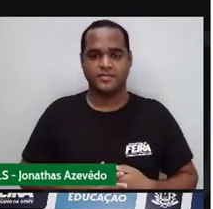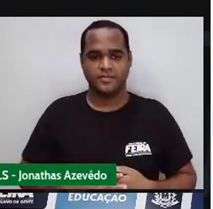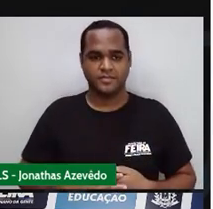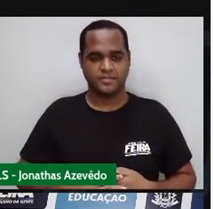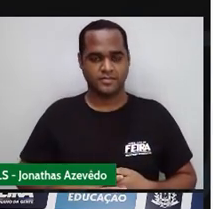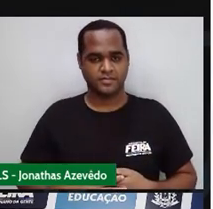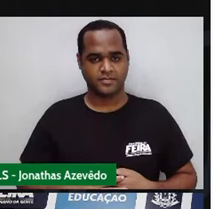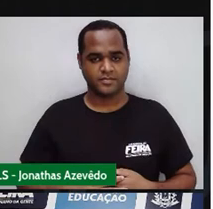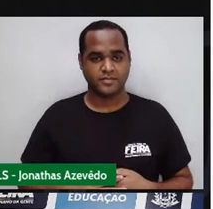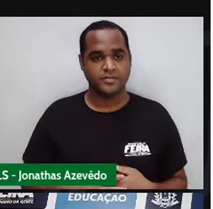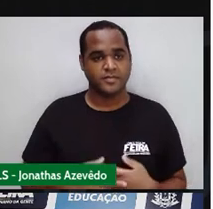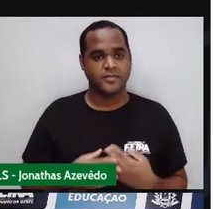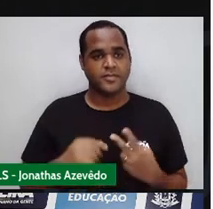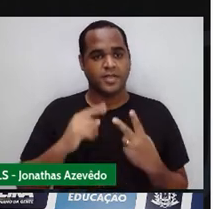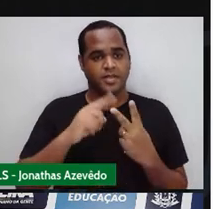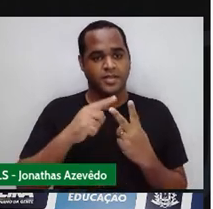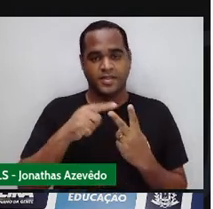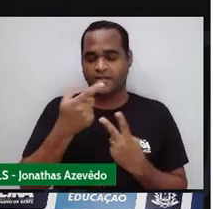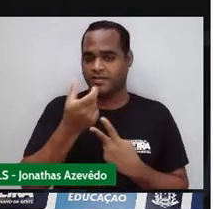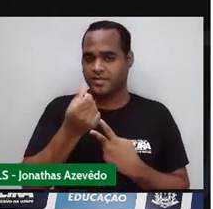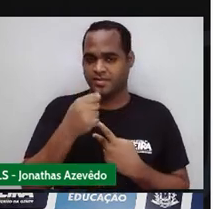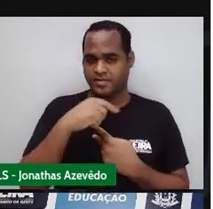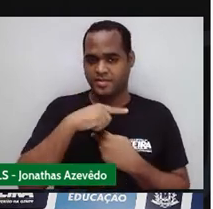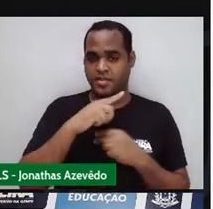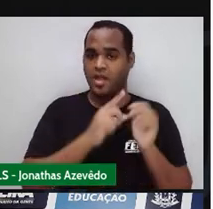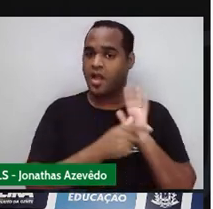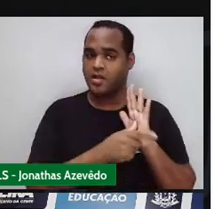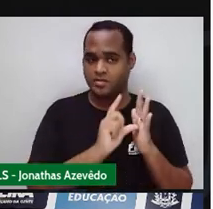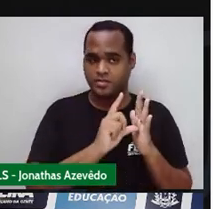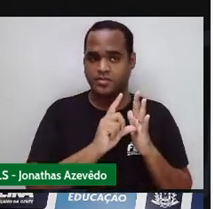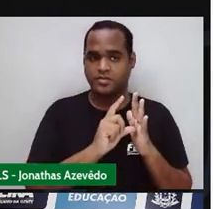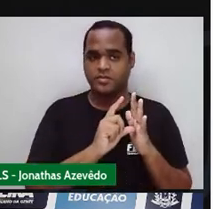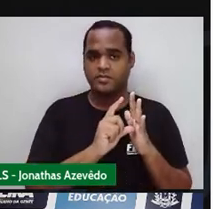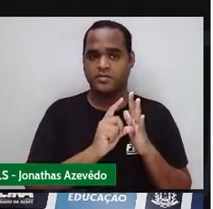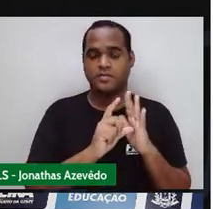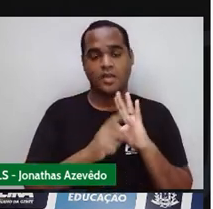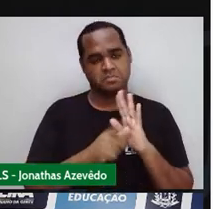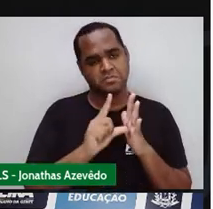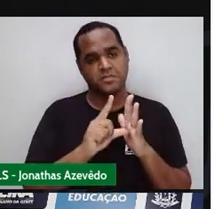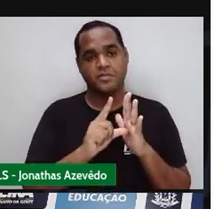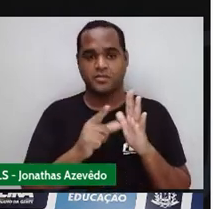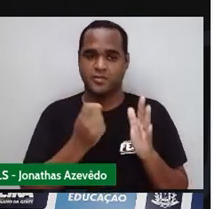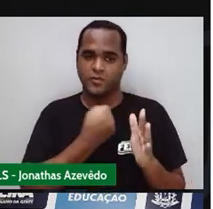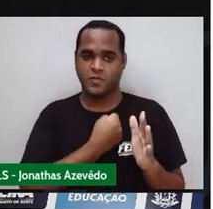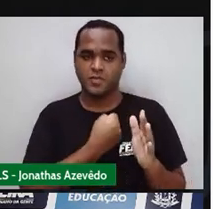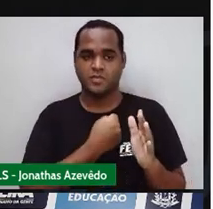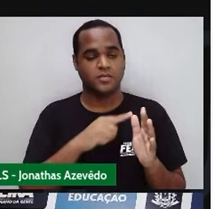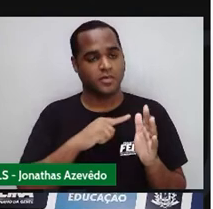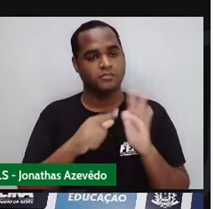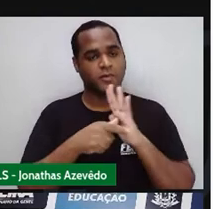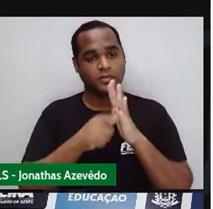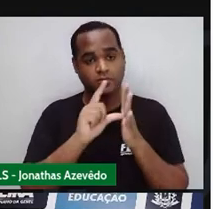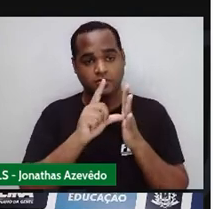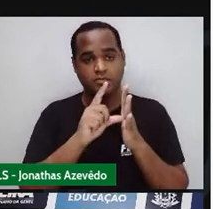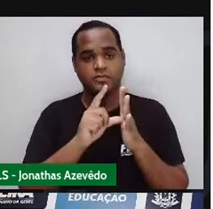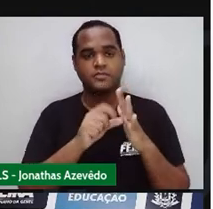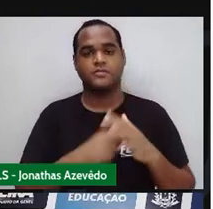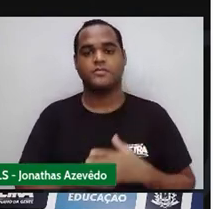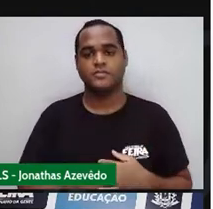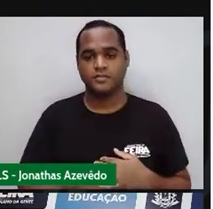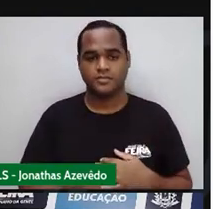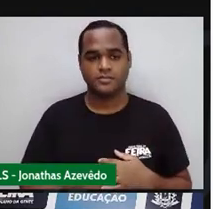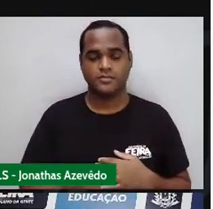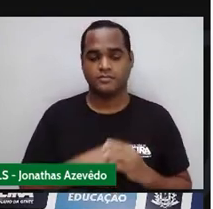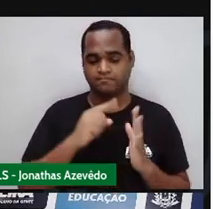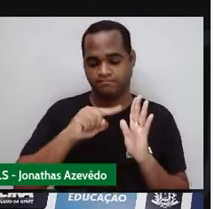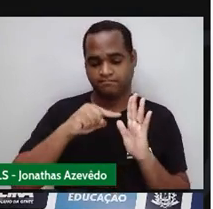Esse que fica no meio Vai ter o seu antecessor Que é o número Que vem antes dele Tá E